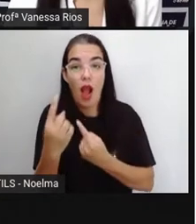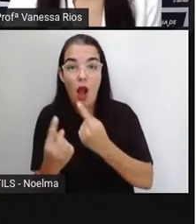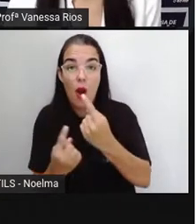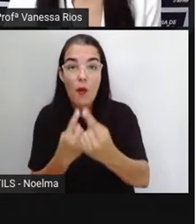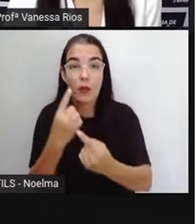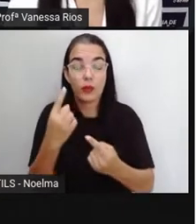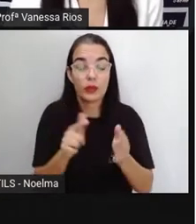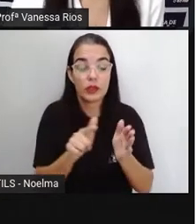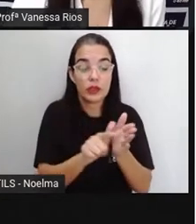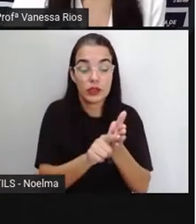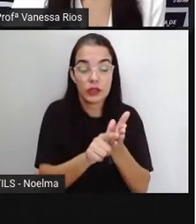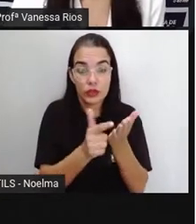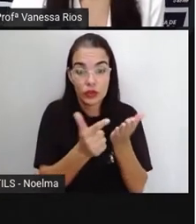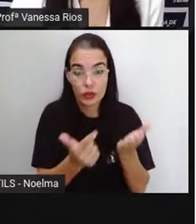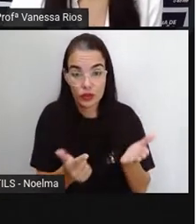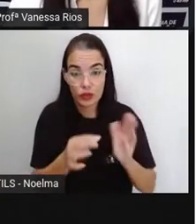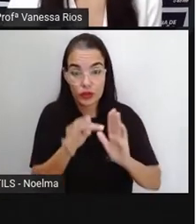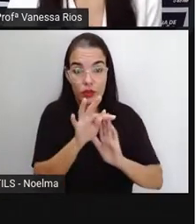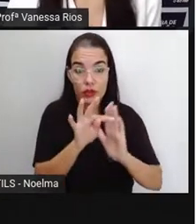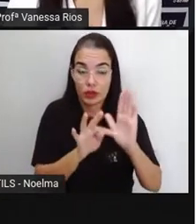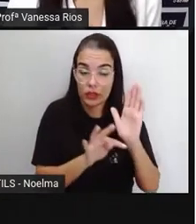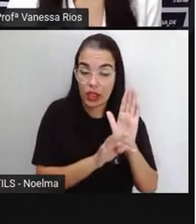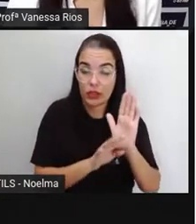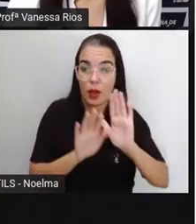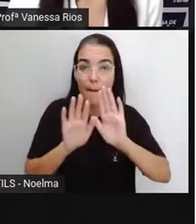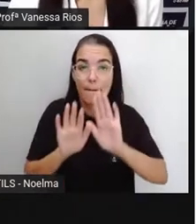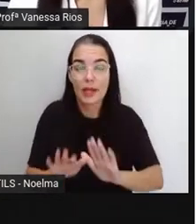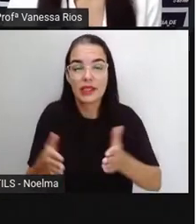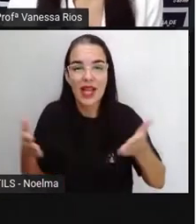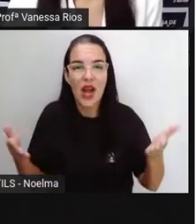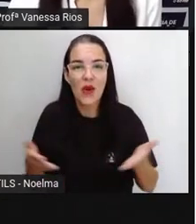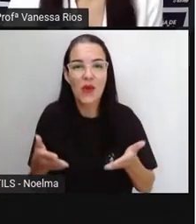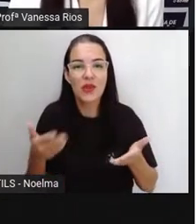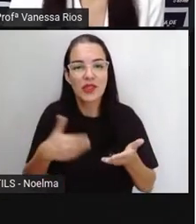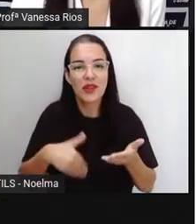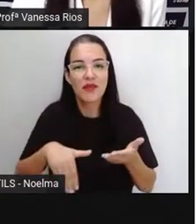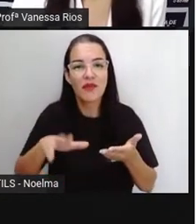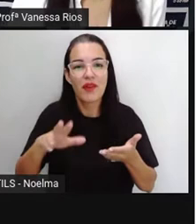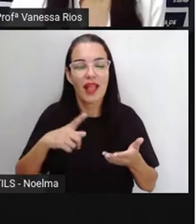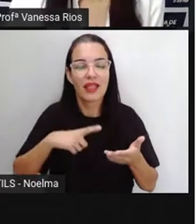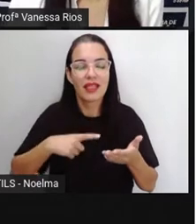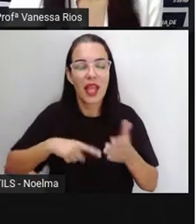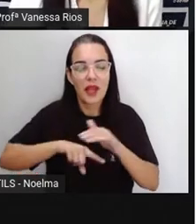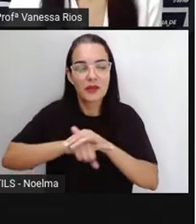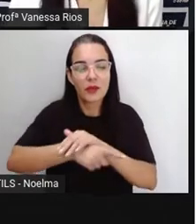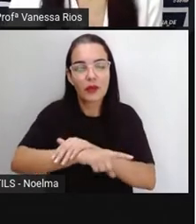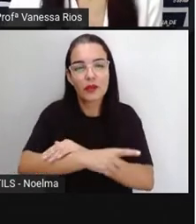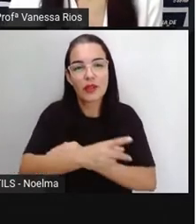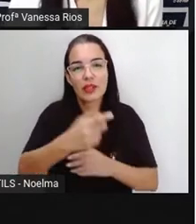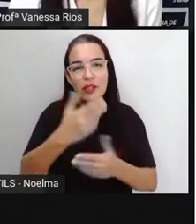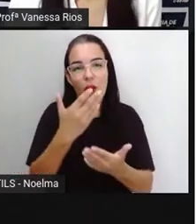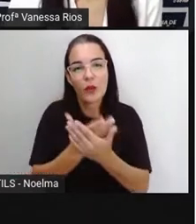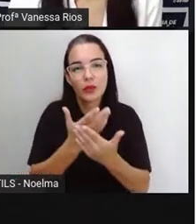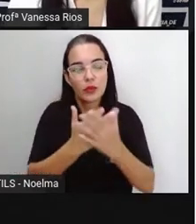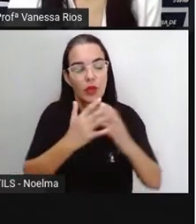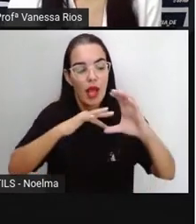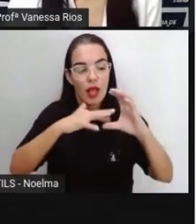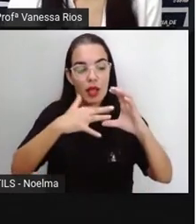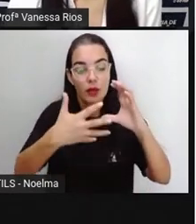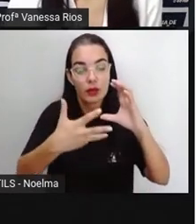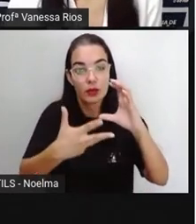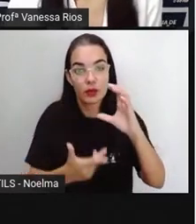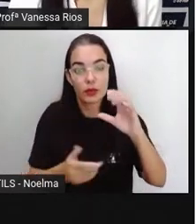jornalísticos que aparecem aí nessa lista, mas hoje a gente vai se dedicar ao estudo das características e